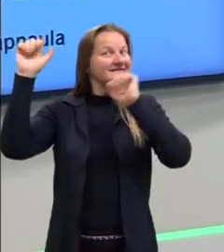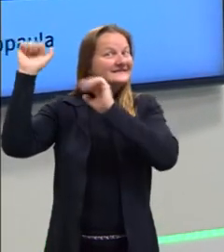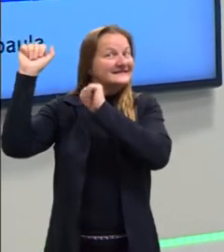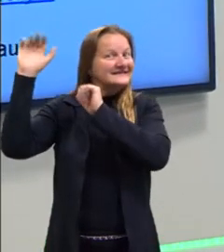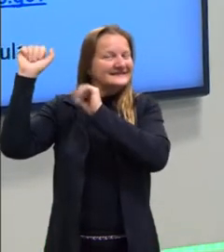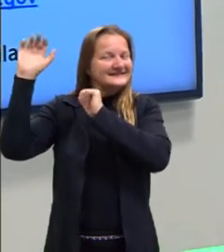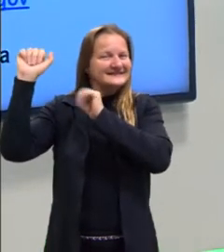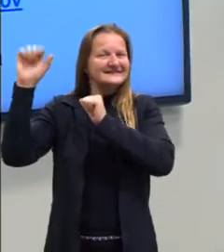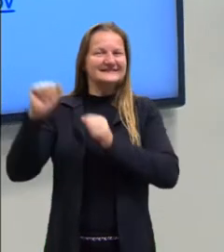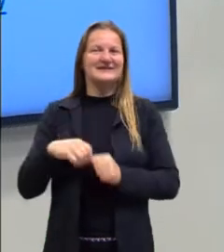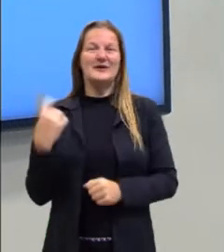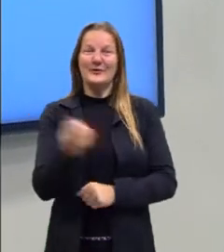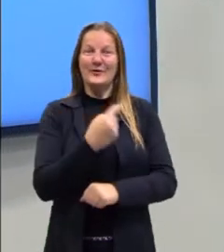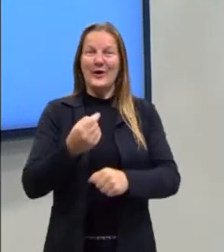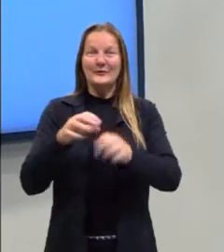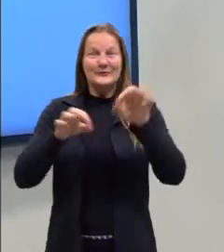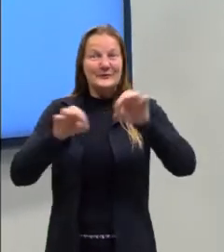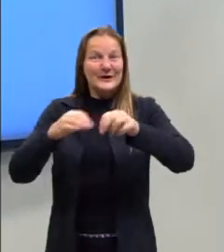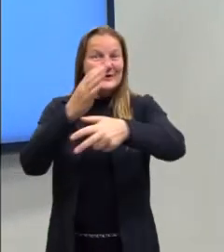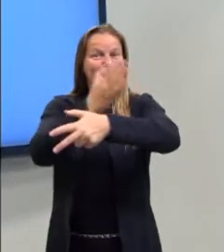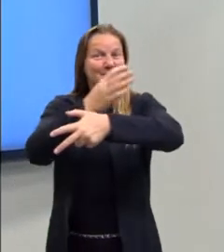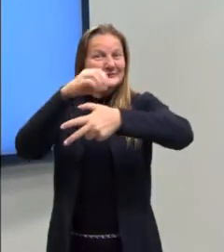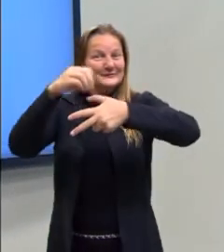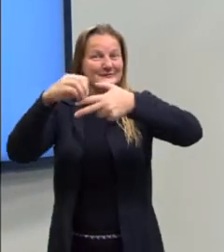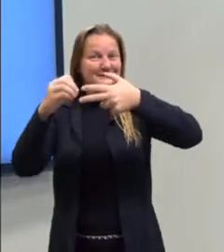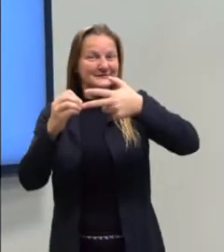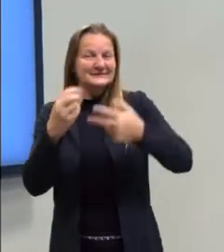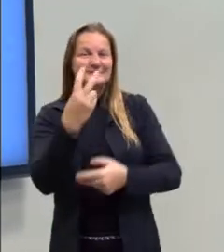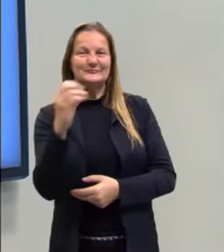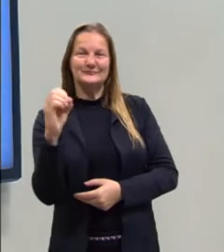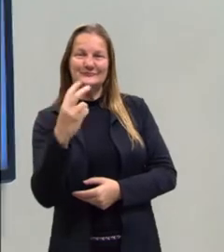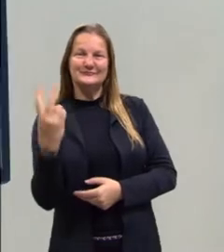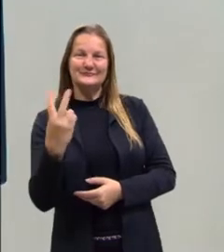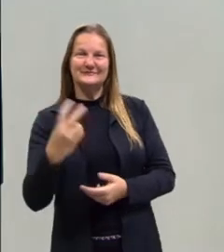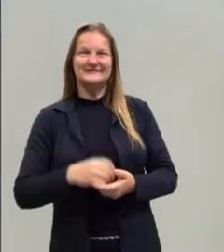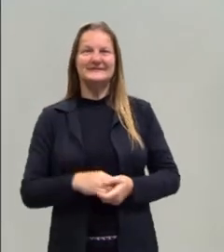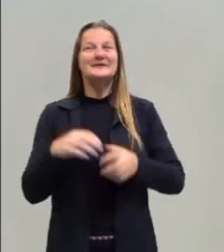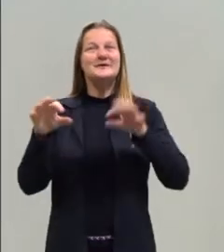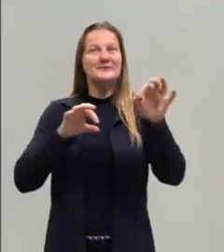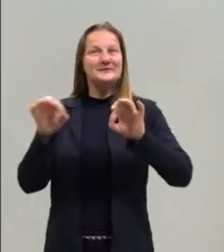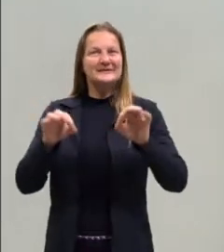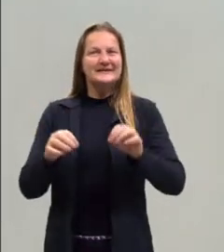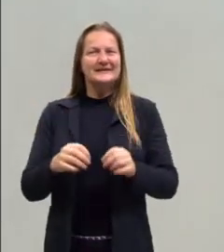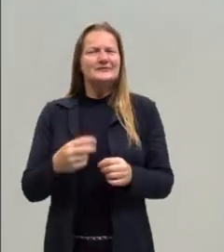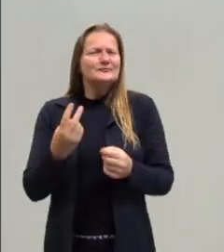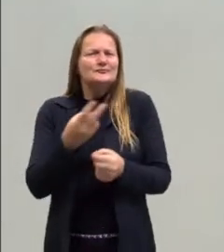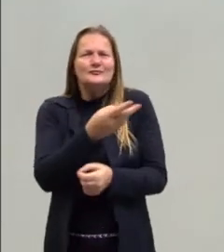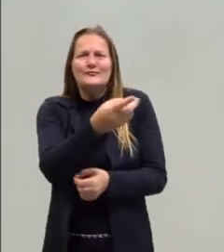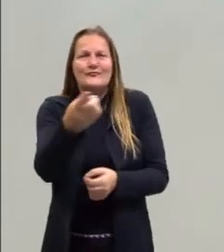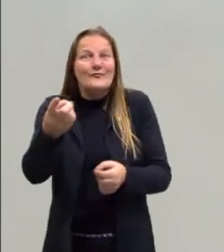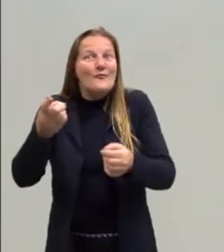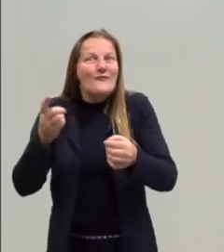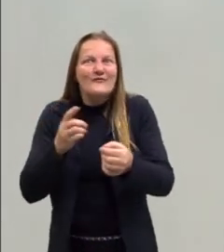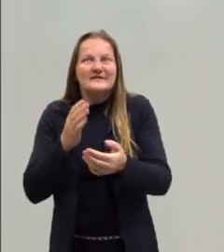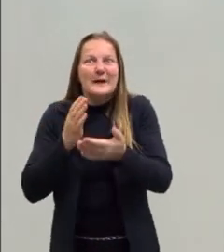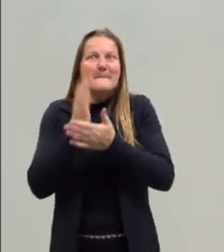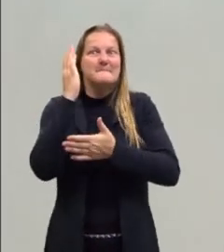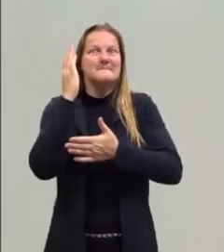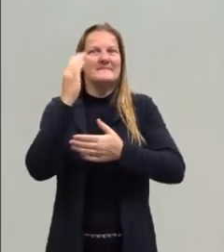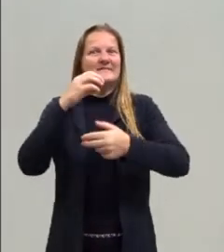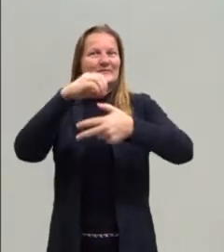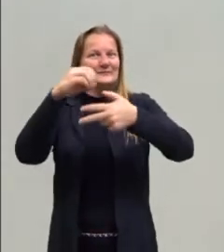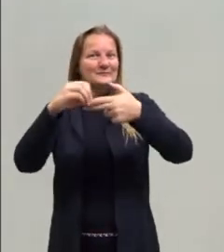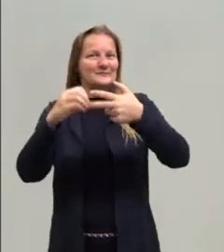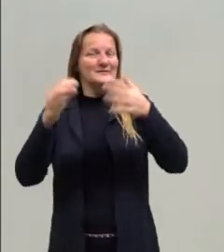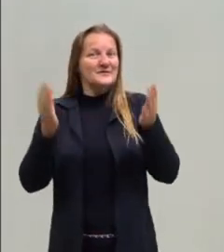do nosso projeto pré-ENEM 2022, projeto que visa a sua aprovação no ENEM deste